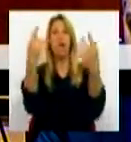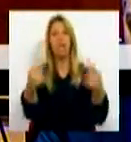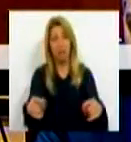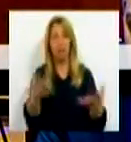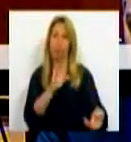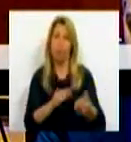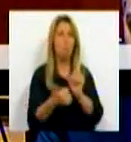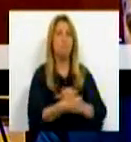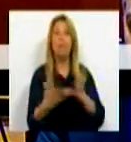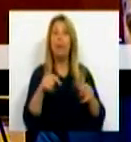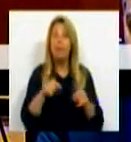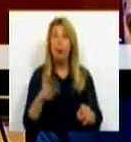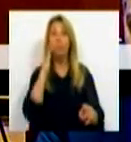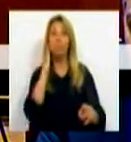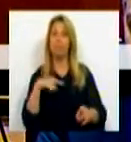estamos a trabalhar.